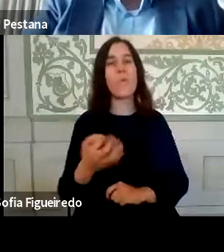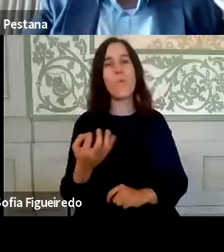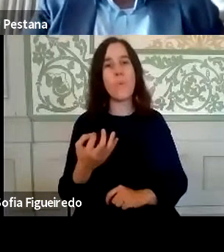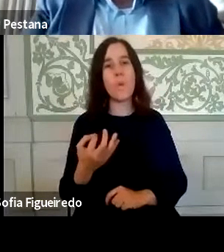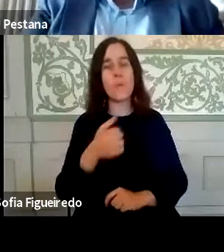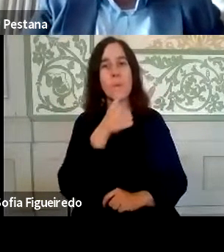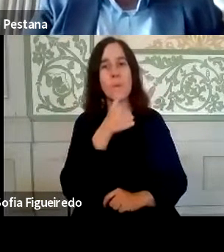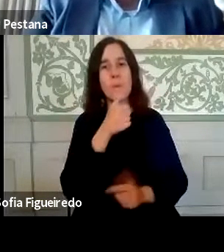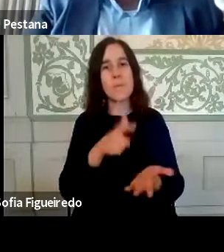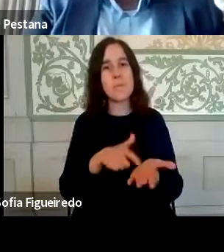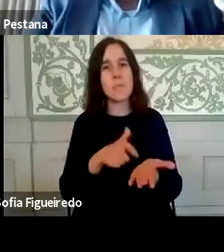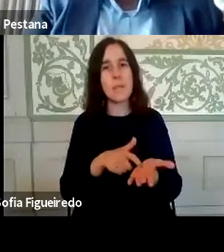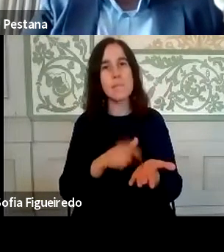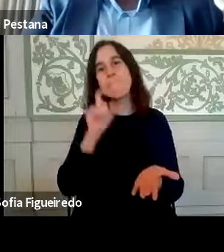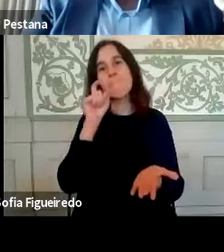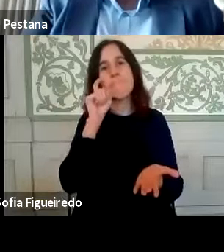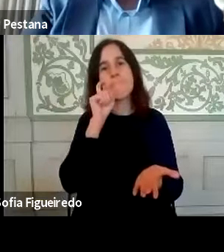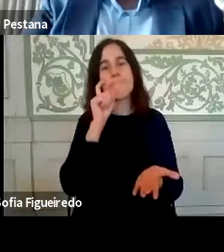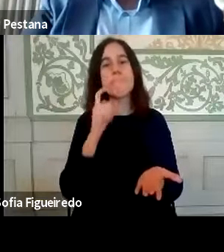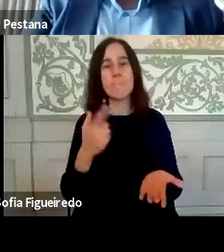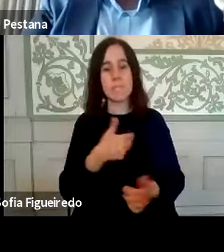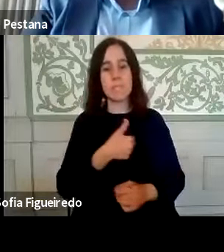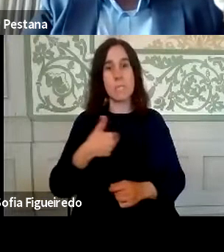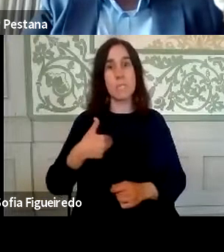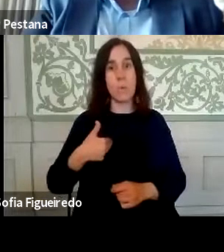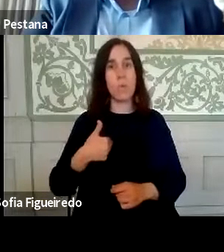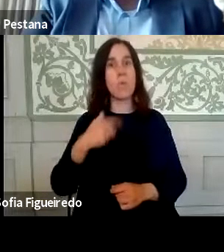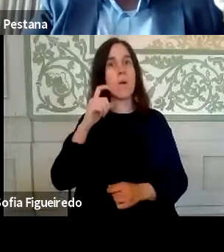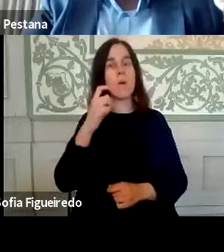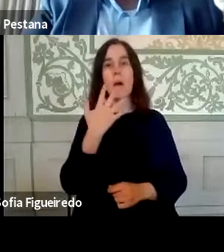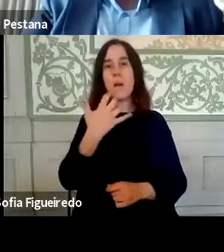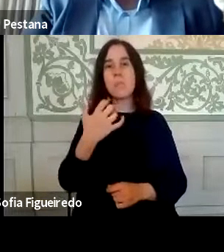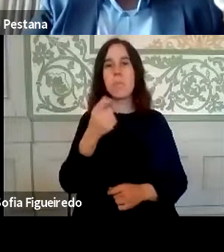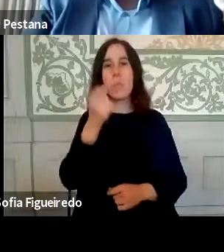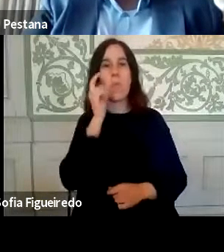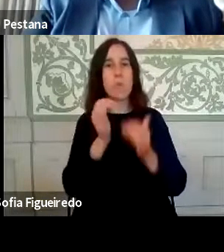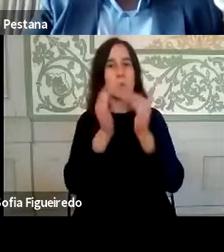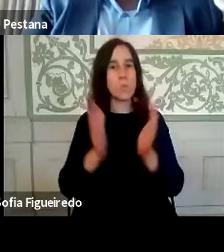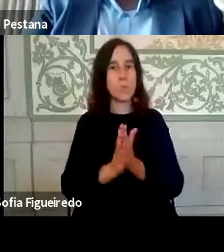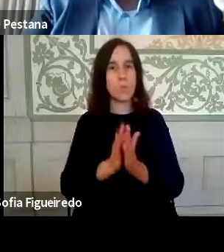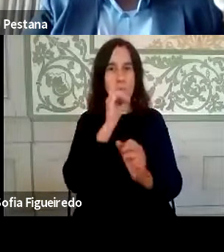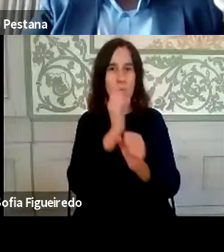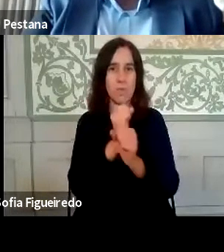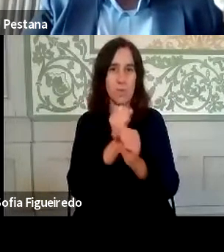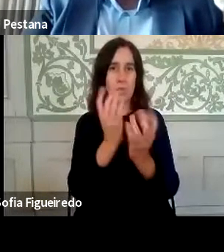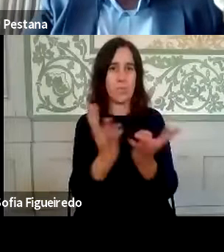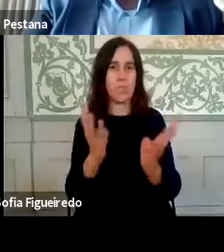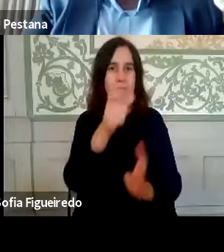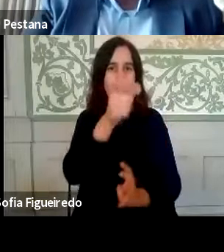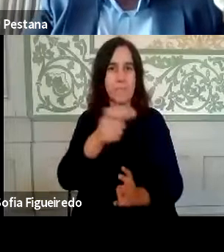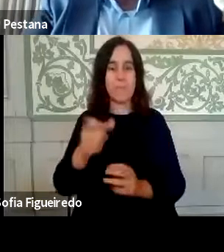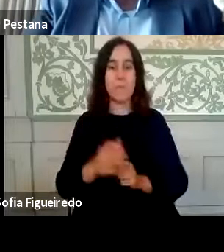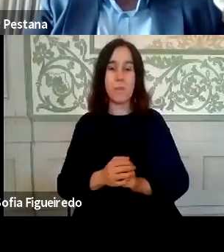necessidade de salvaguardar a saúde e a segurança de todas e todos os trabalhadores. não estávamos